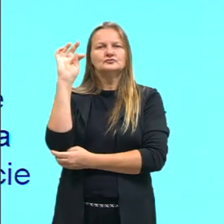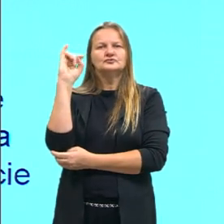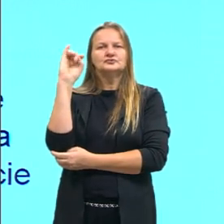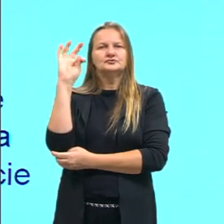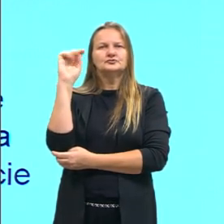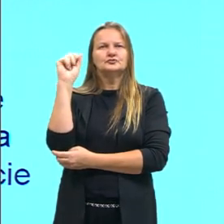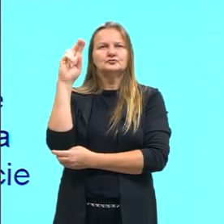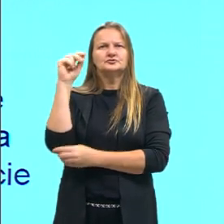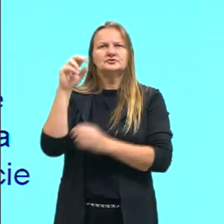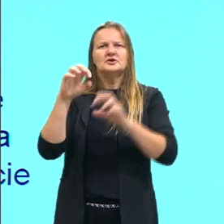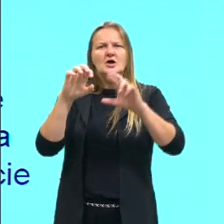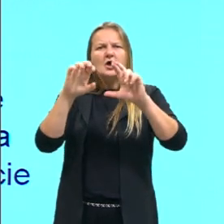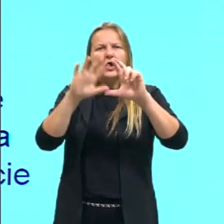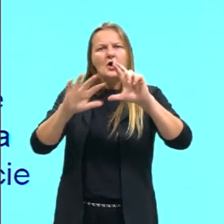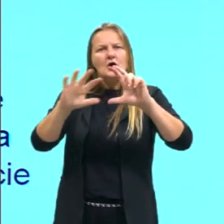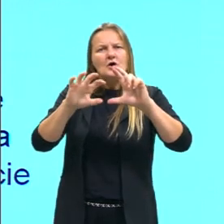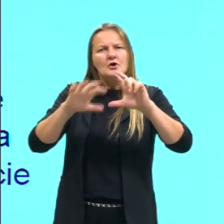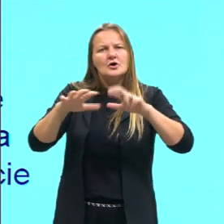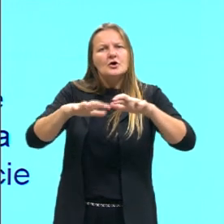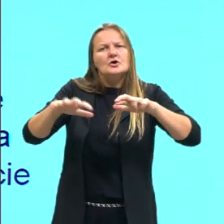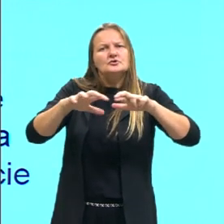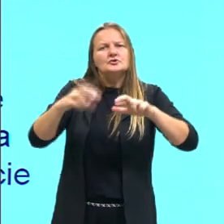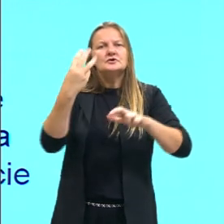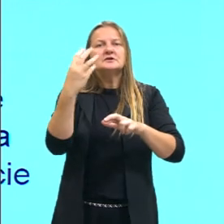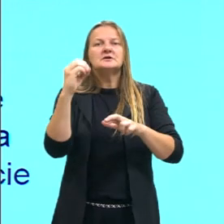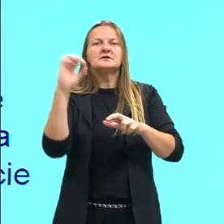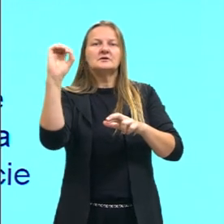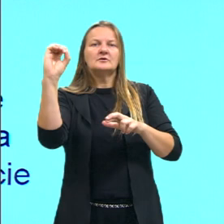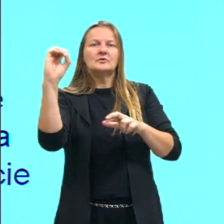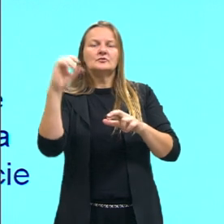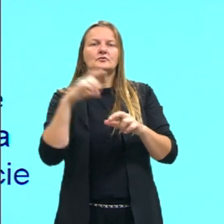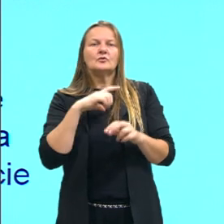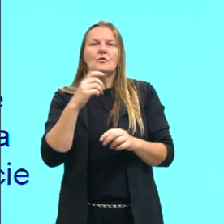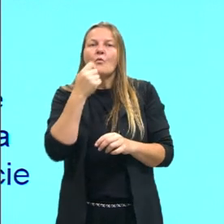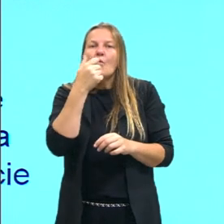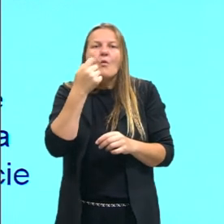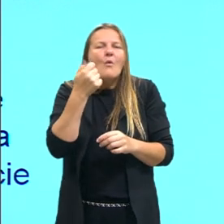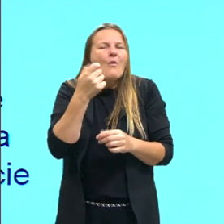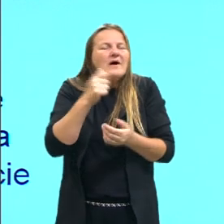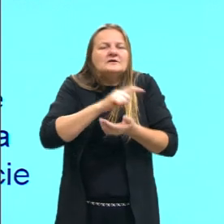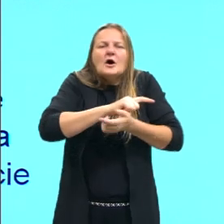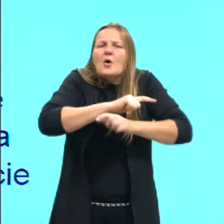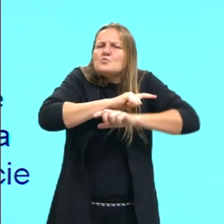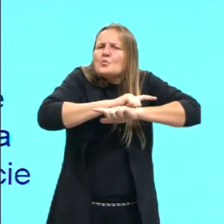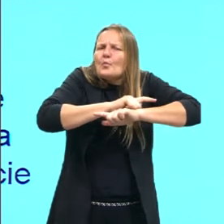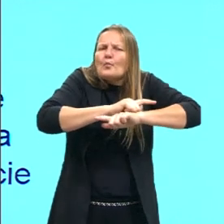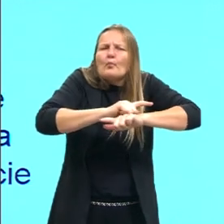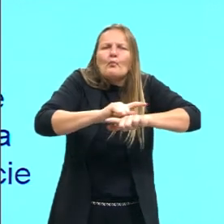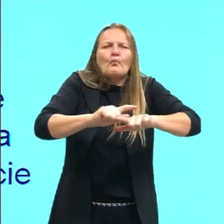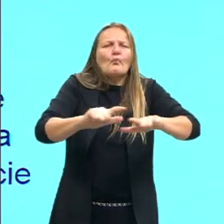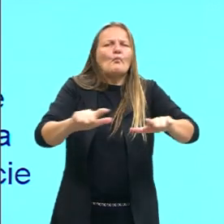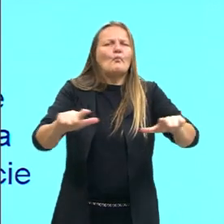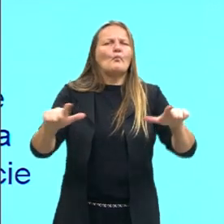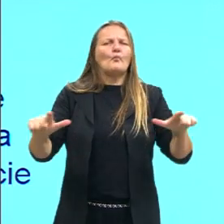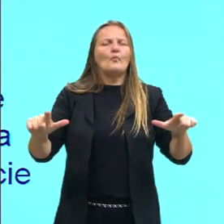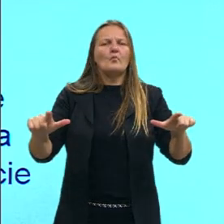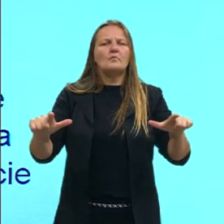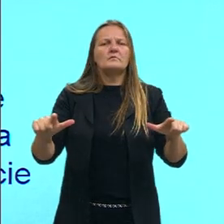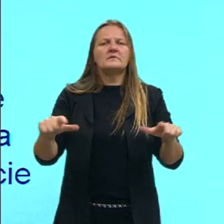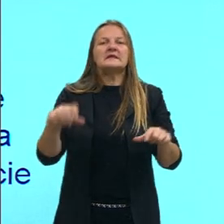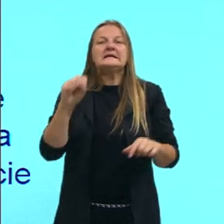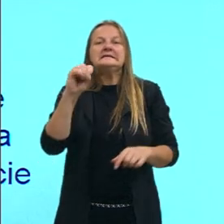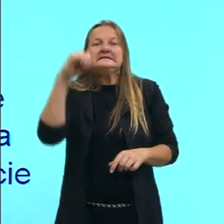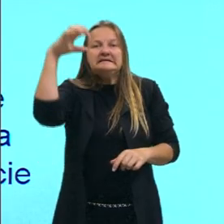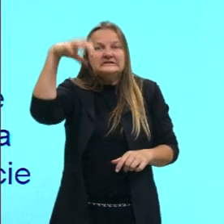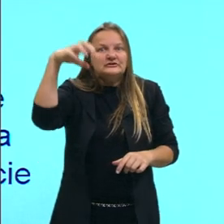nessas regiões aqui de 30 graus nós vamos ter a tendência de deserto, certo, gurizada? O que que acontece? Se choveu aqui,